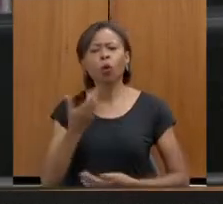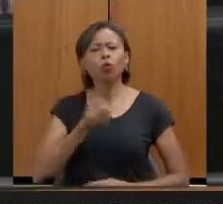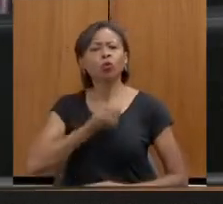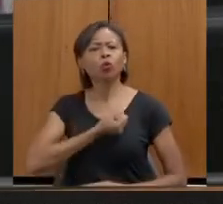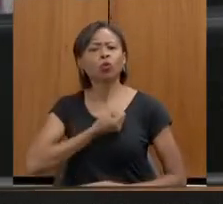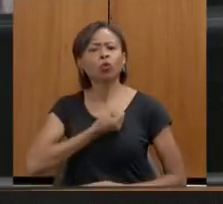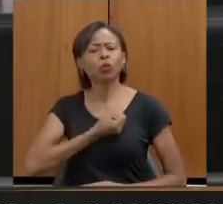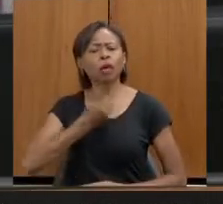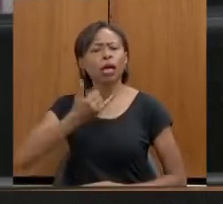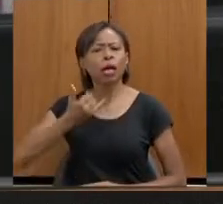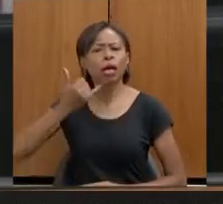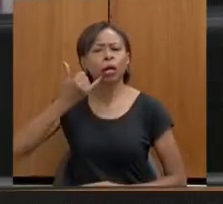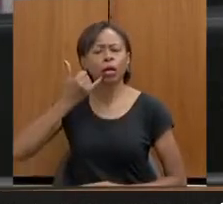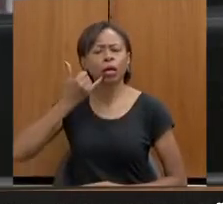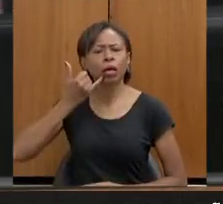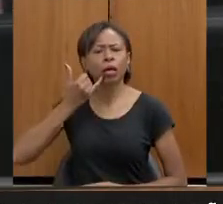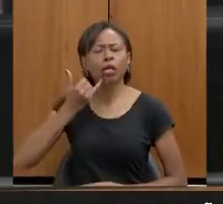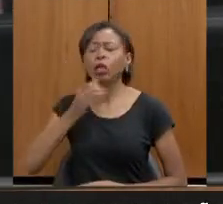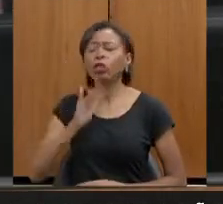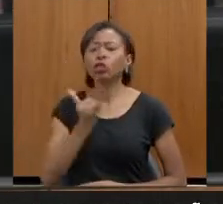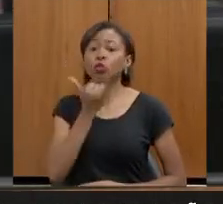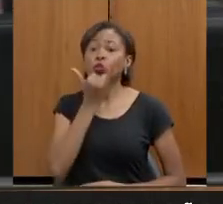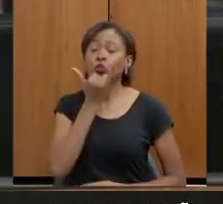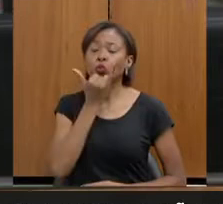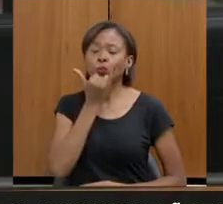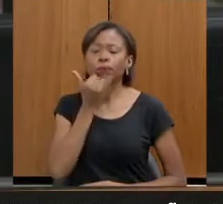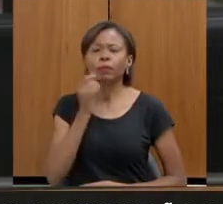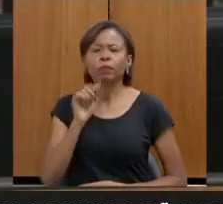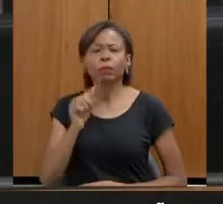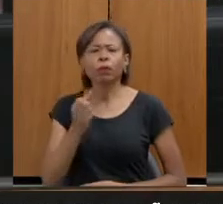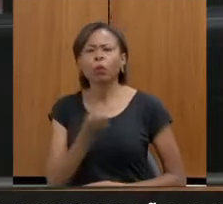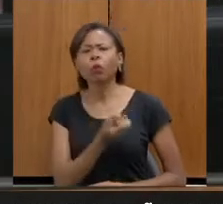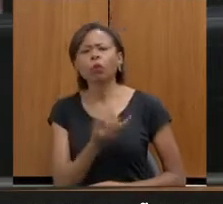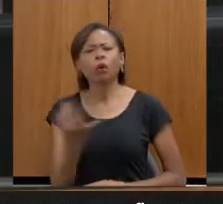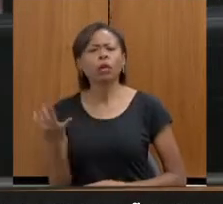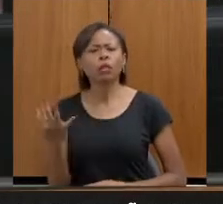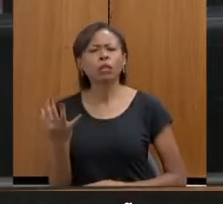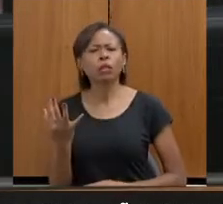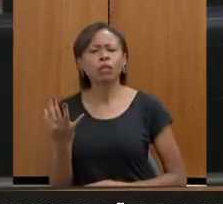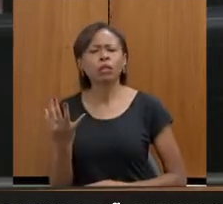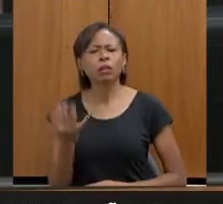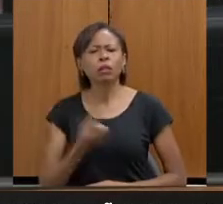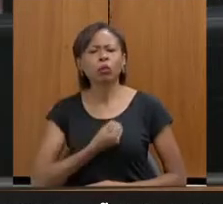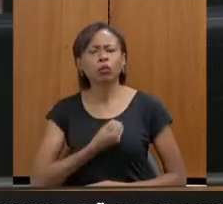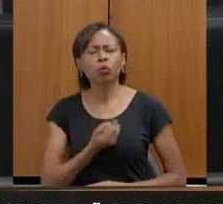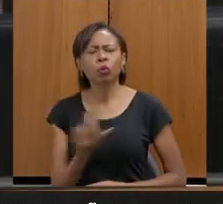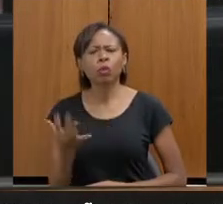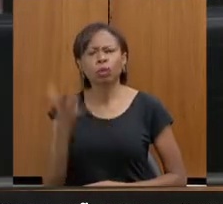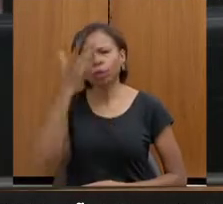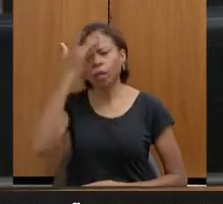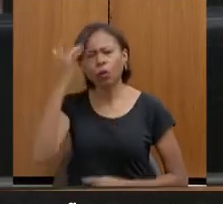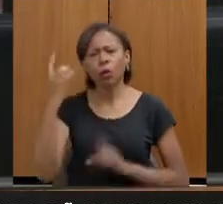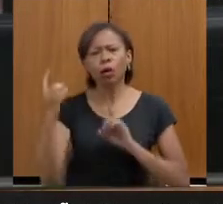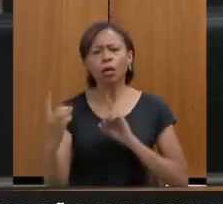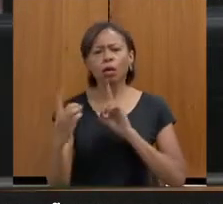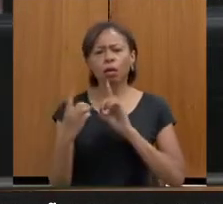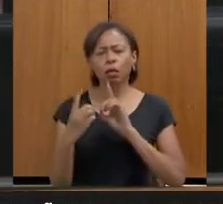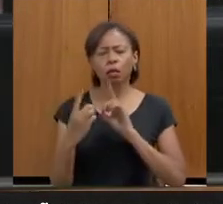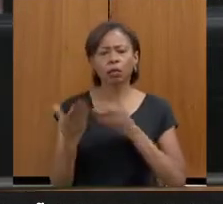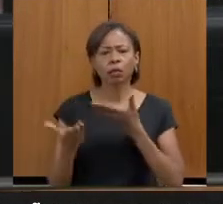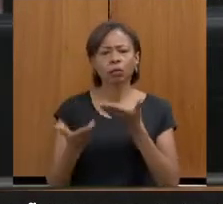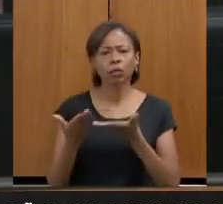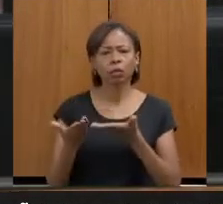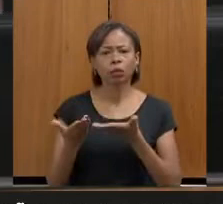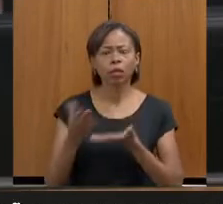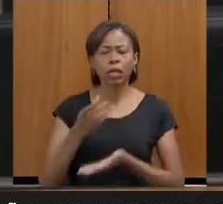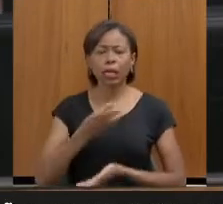que é realizado por mês, tanto na delegacia quanto na Casa da Mulher Mineira.